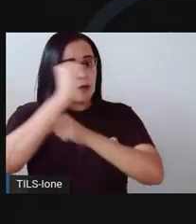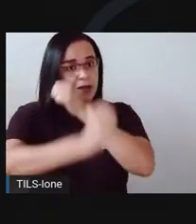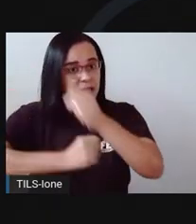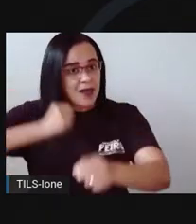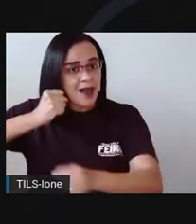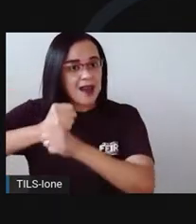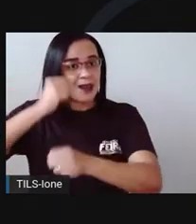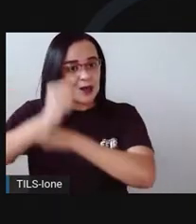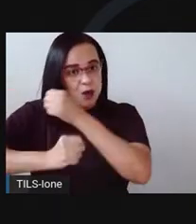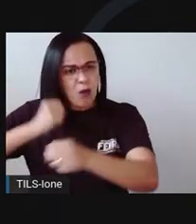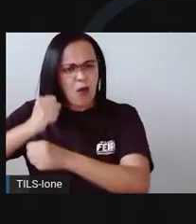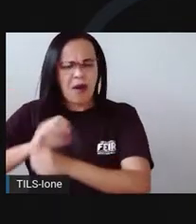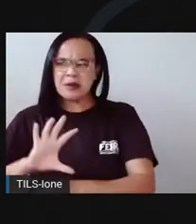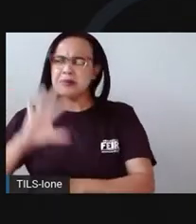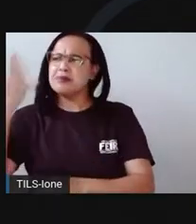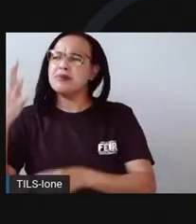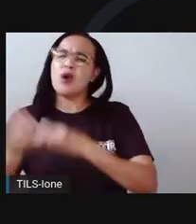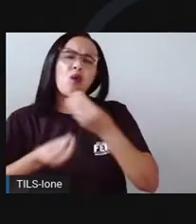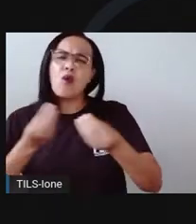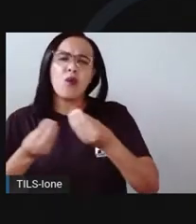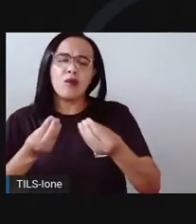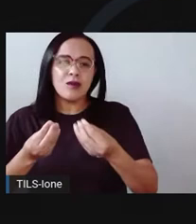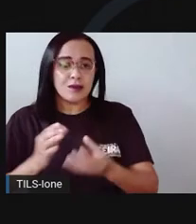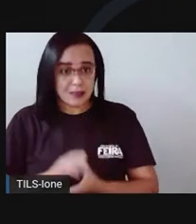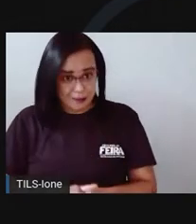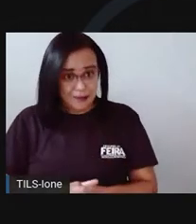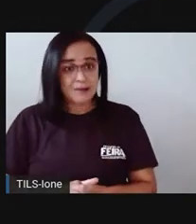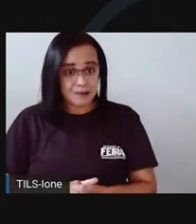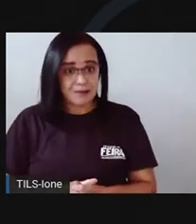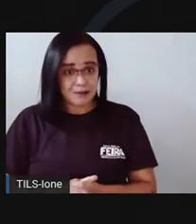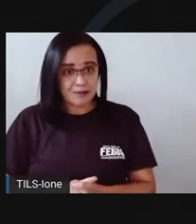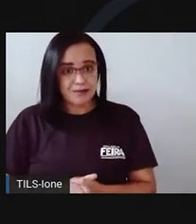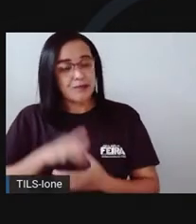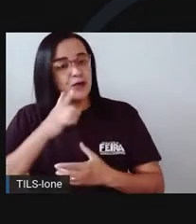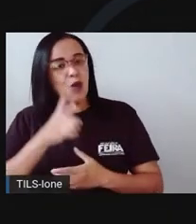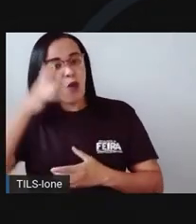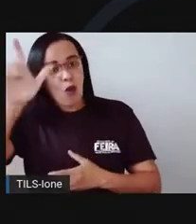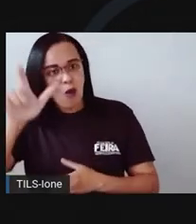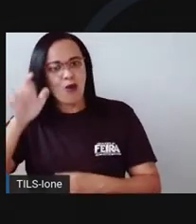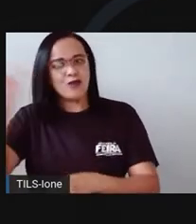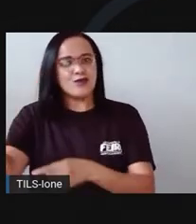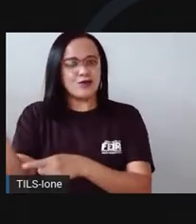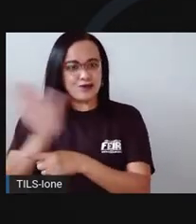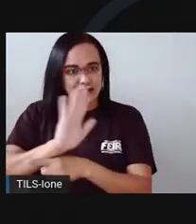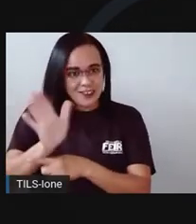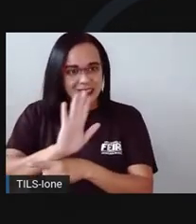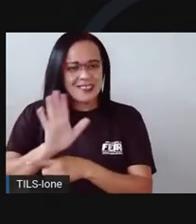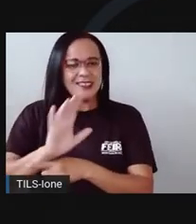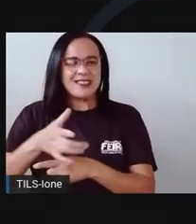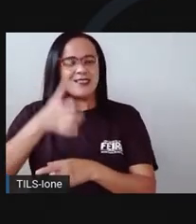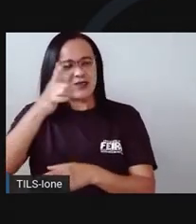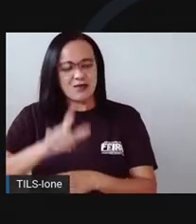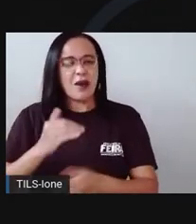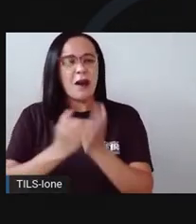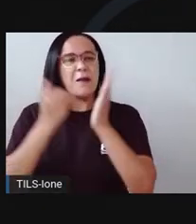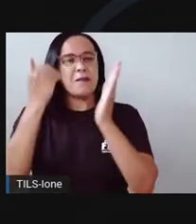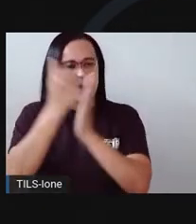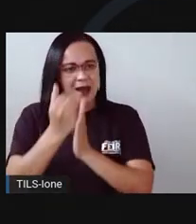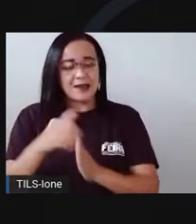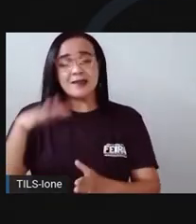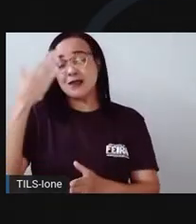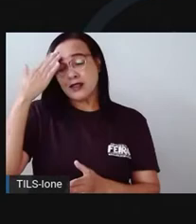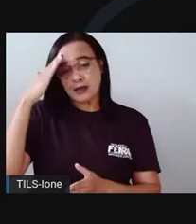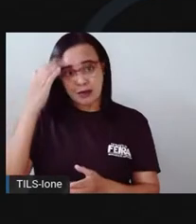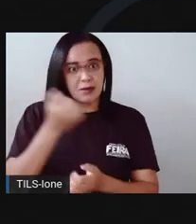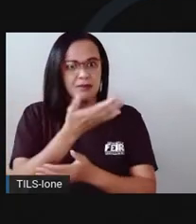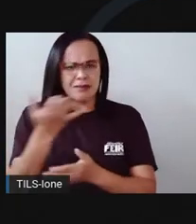como tudo isso aconteceu? Bem, isso é algo que veremos em um outro vídeo. Então é isso aí, eu espero que você tenha compreendido tudo